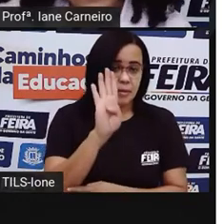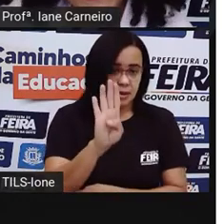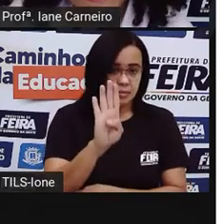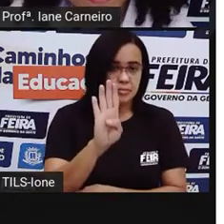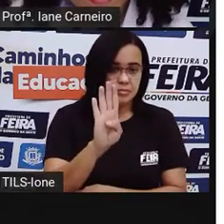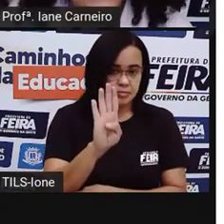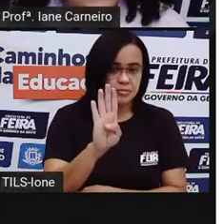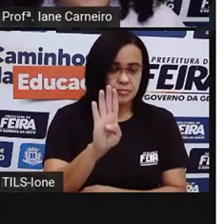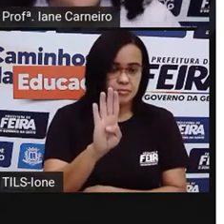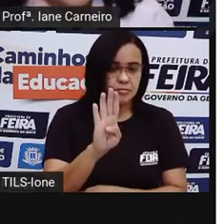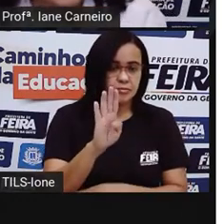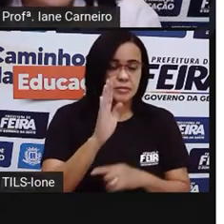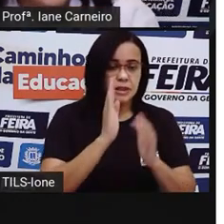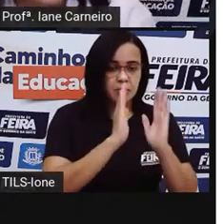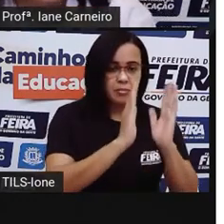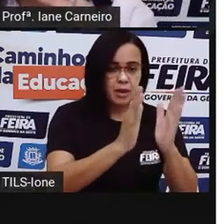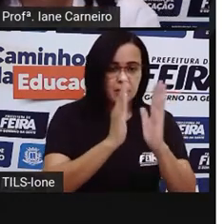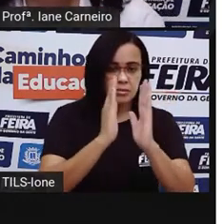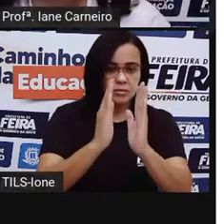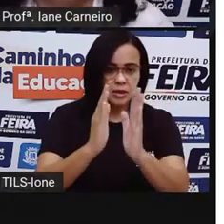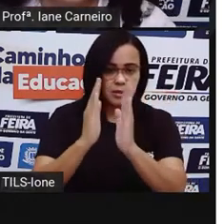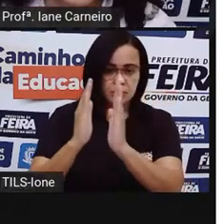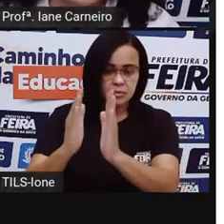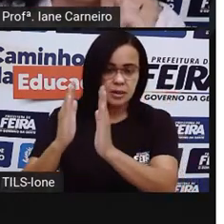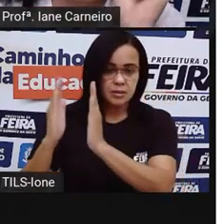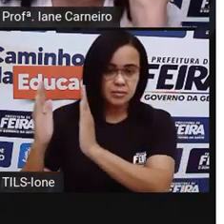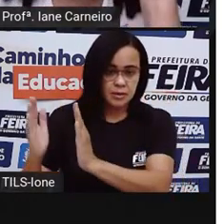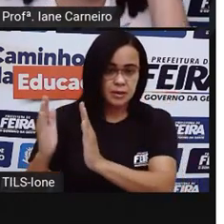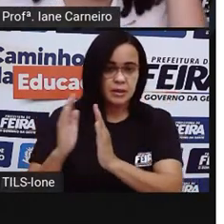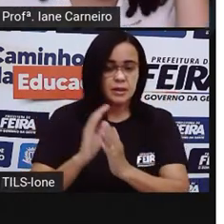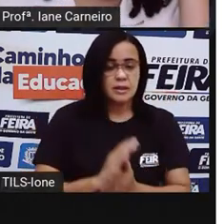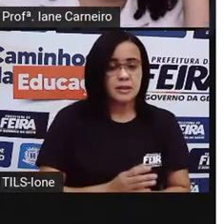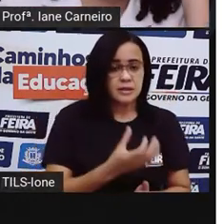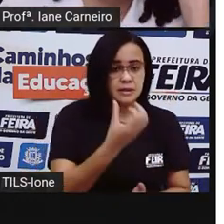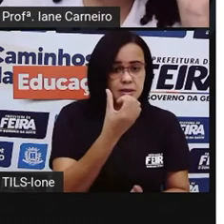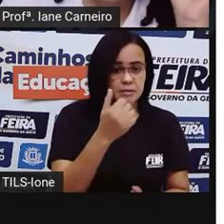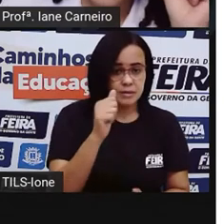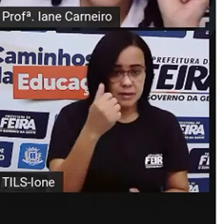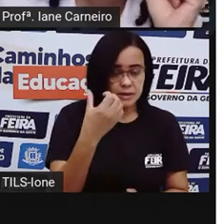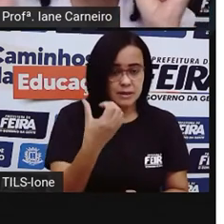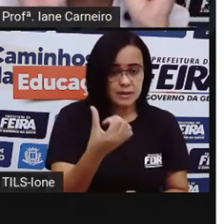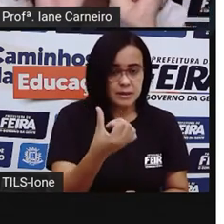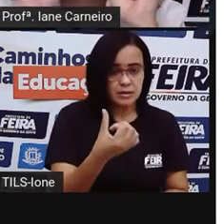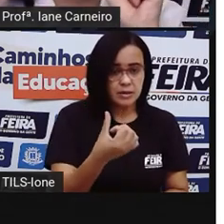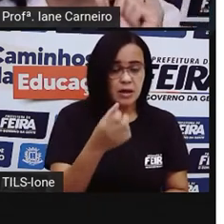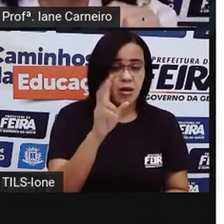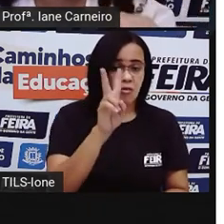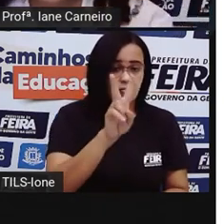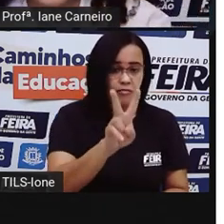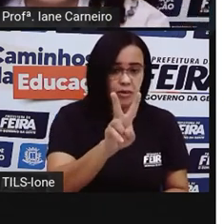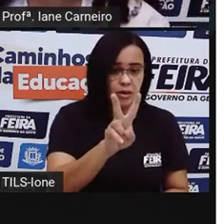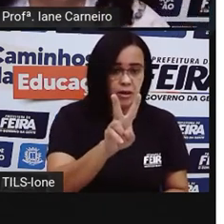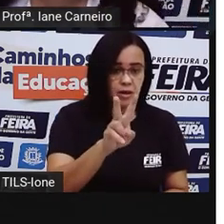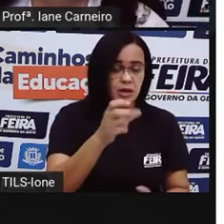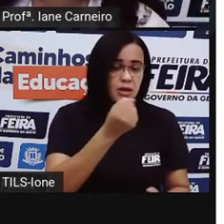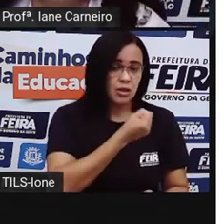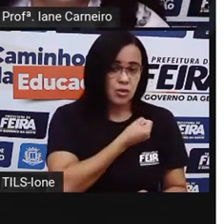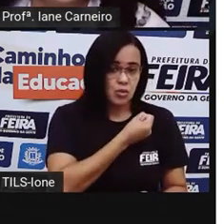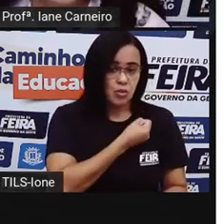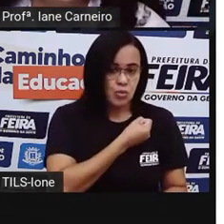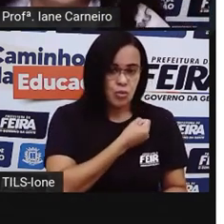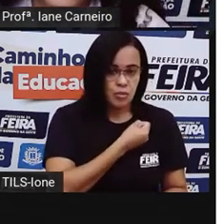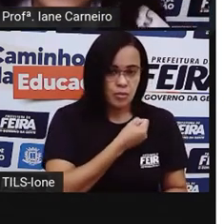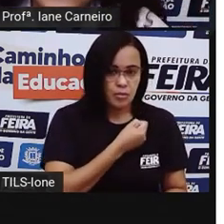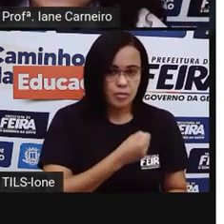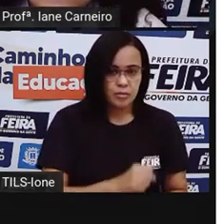Então a coordenada dessa criança aqui que está com a letra V é letra B, número 6. Essa é a